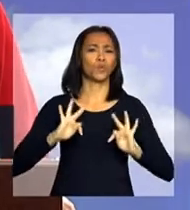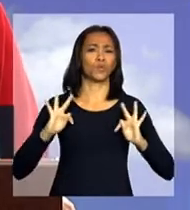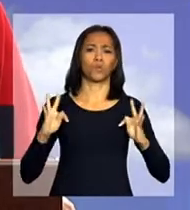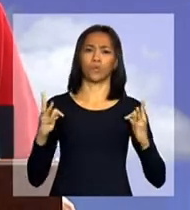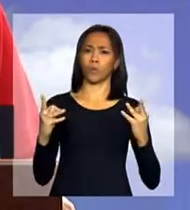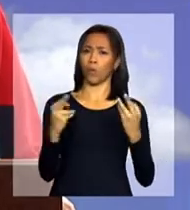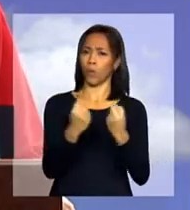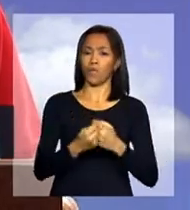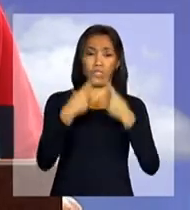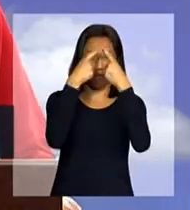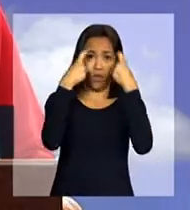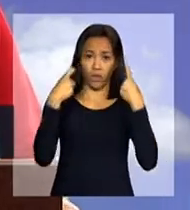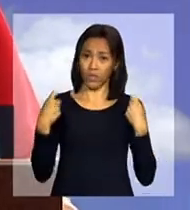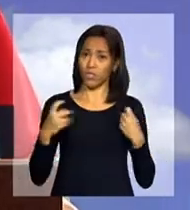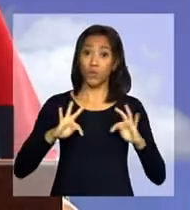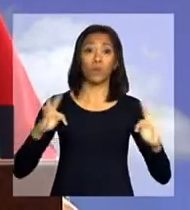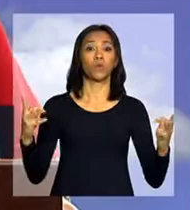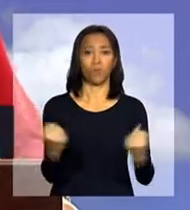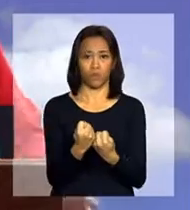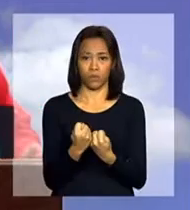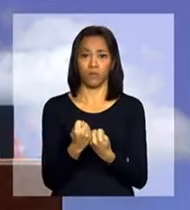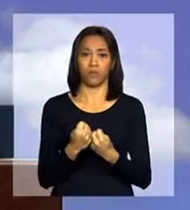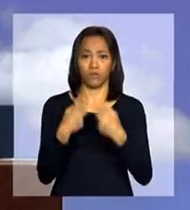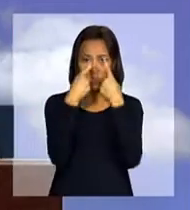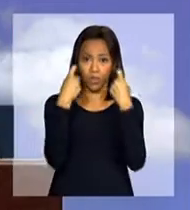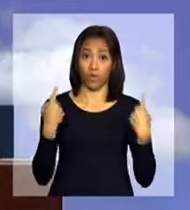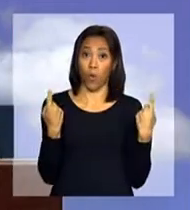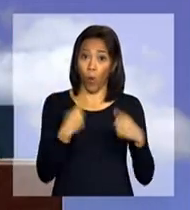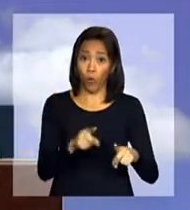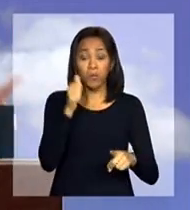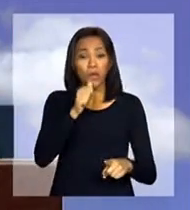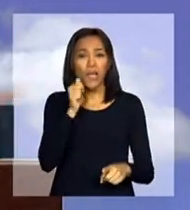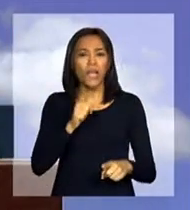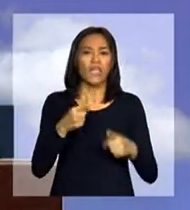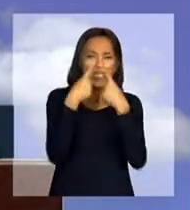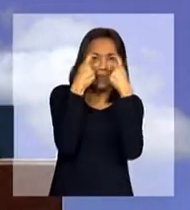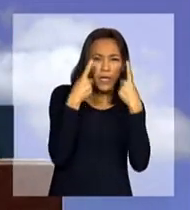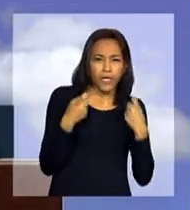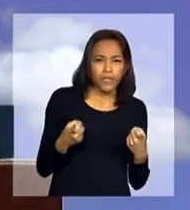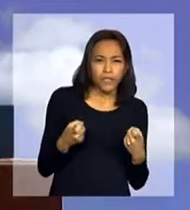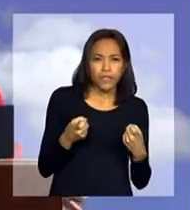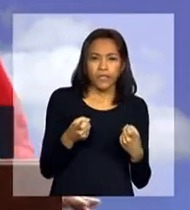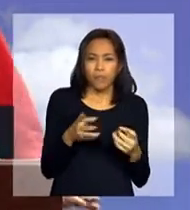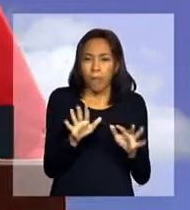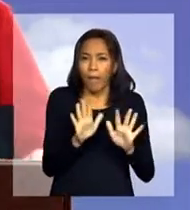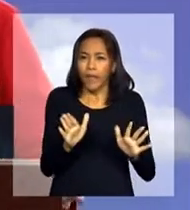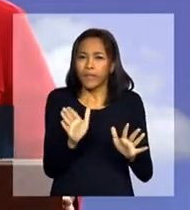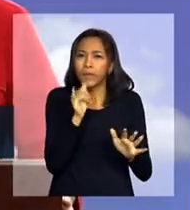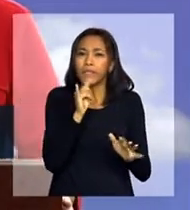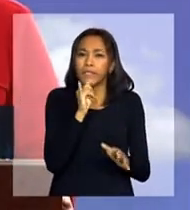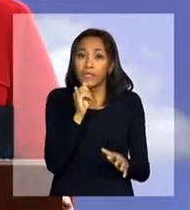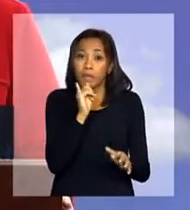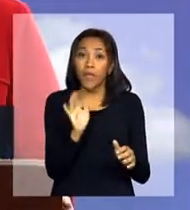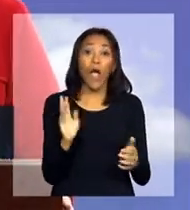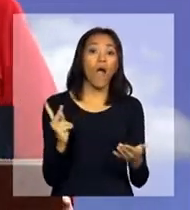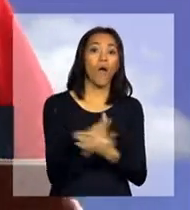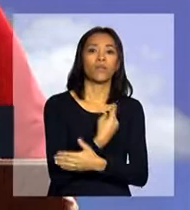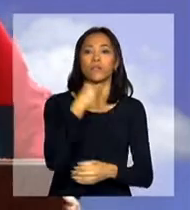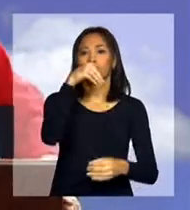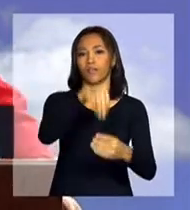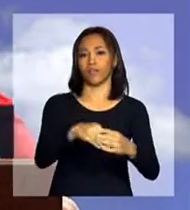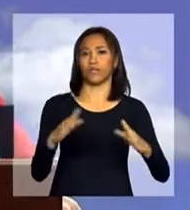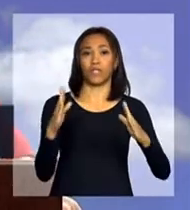formas de violência, todas. Desde aquelas que são as mais abjetas, como a violência doméstica,